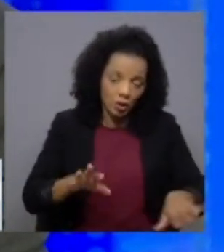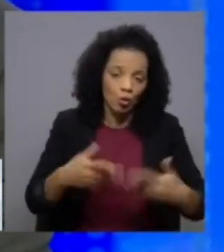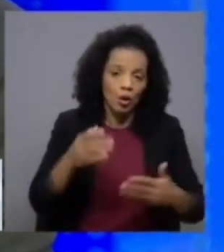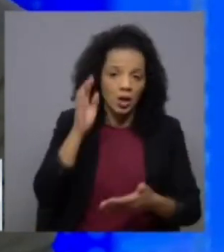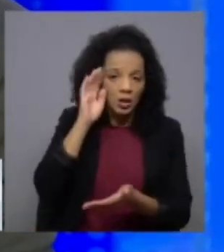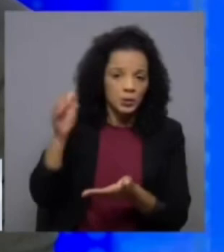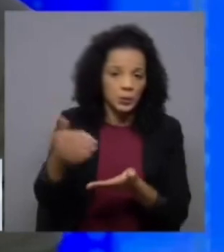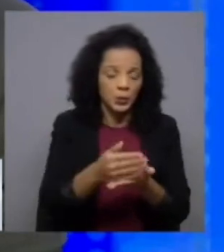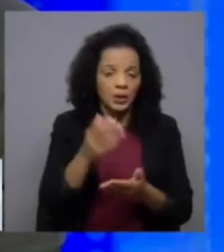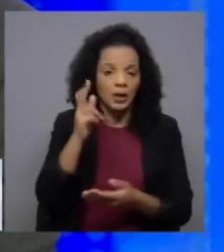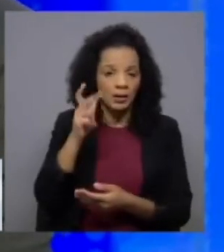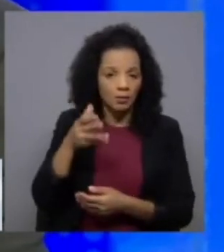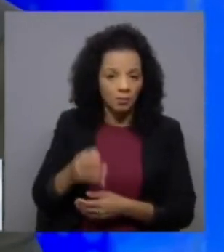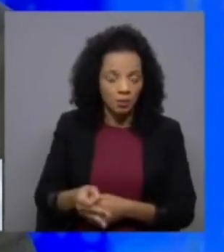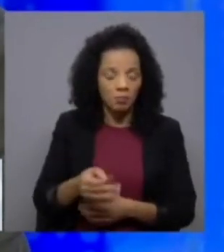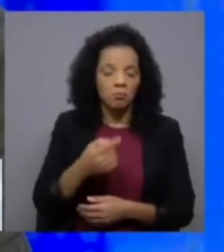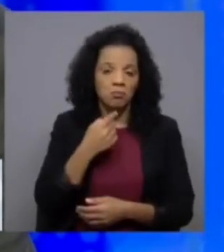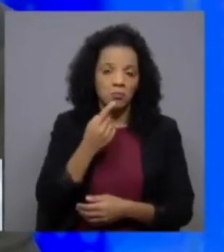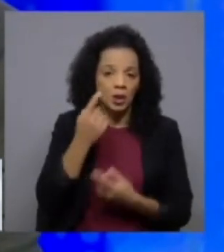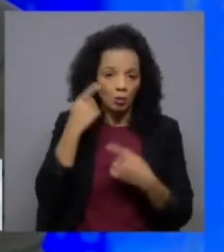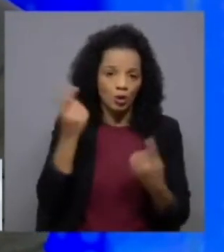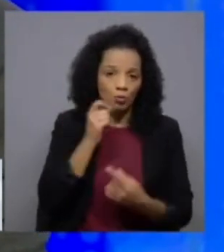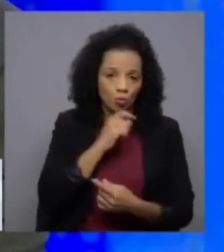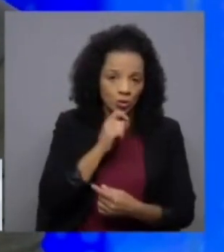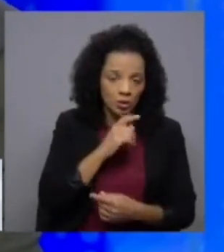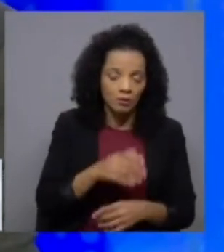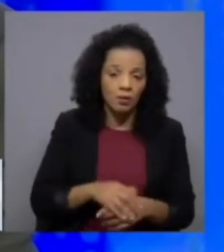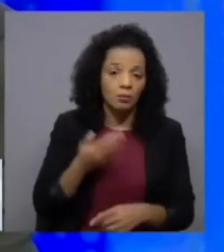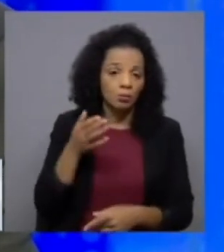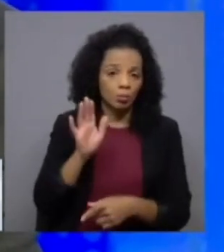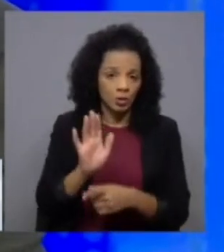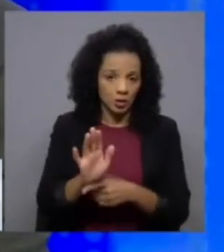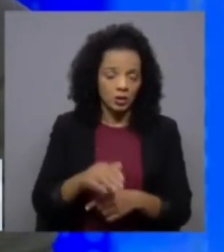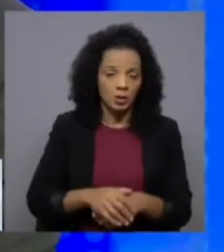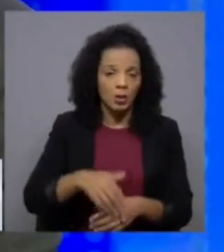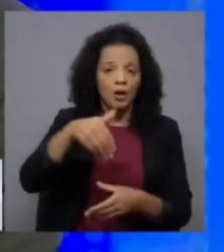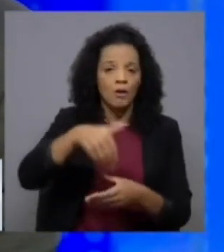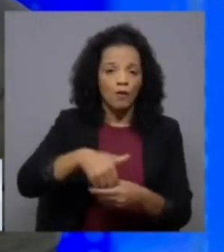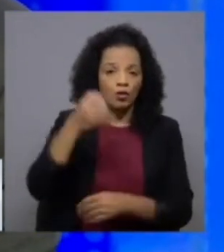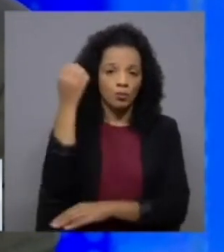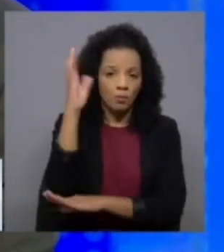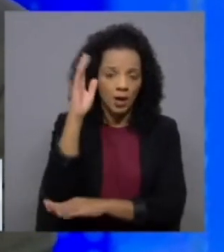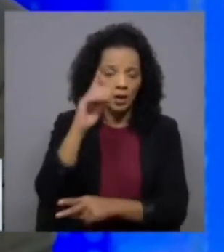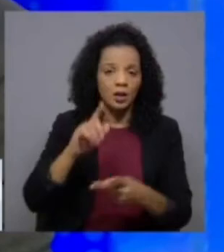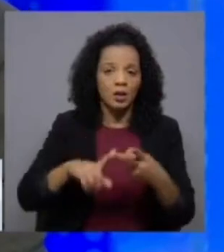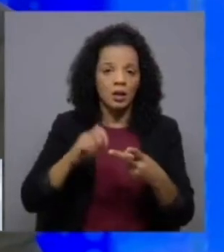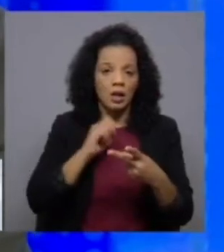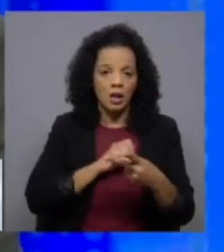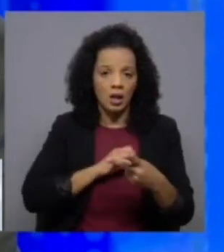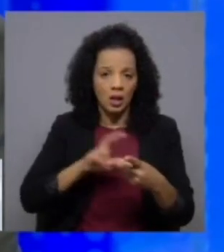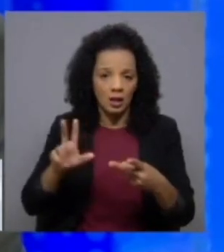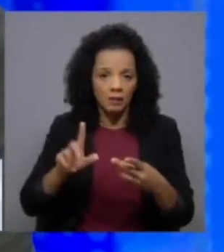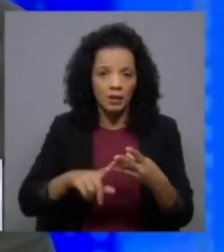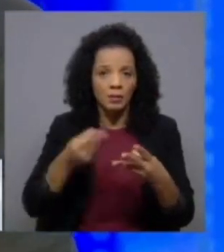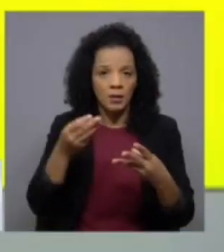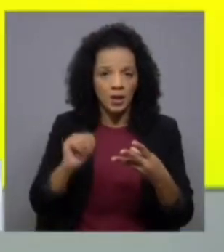recente da RTP aponta-nos que isso é possível por exemplo com os votos do PAN e do livro e do PS